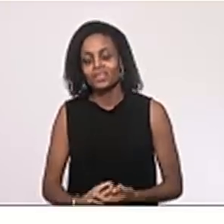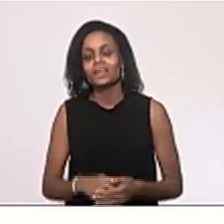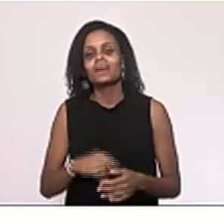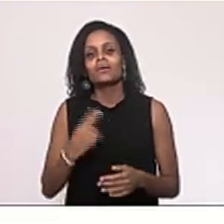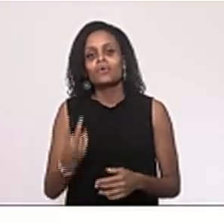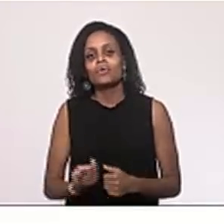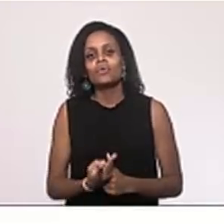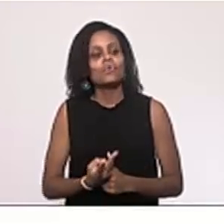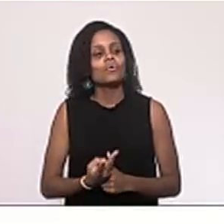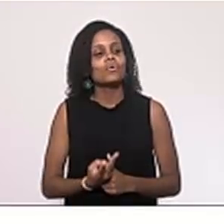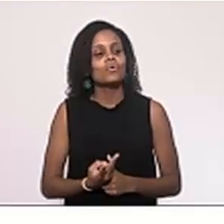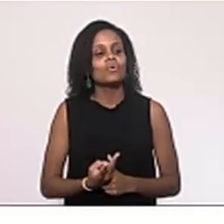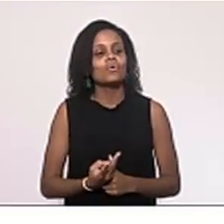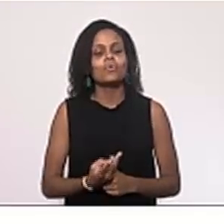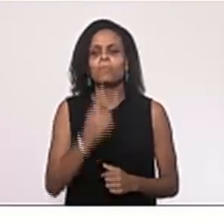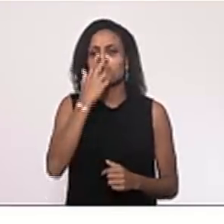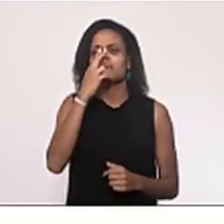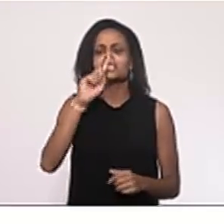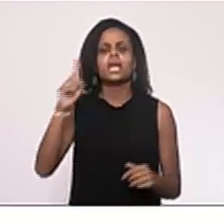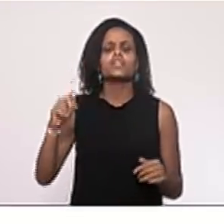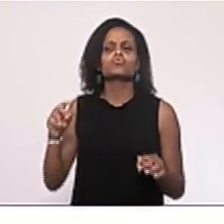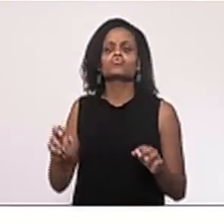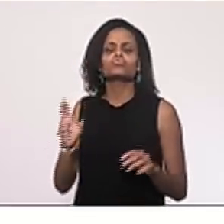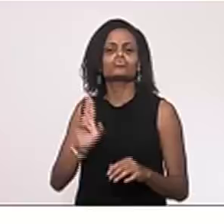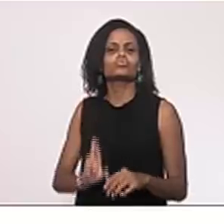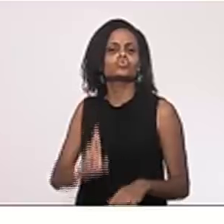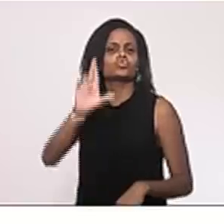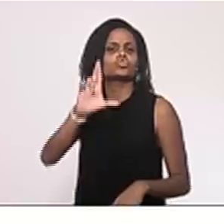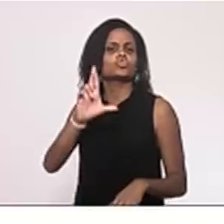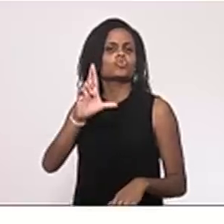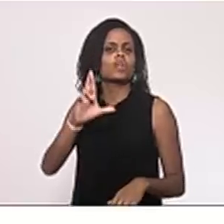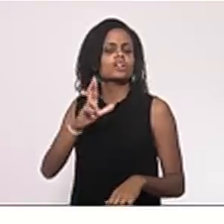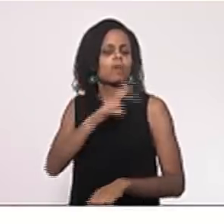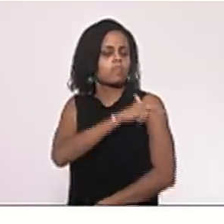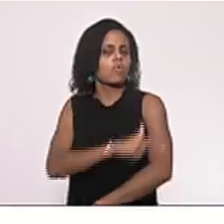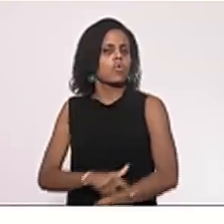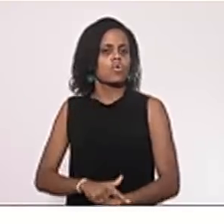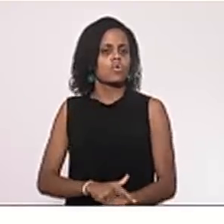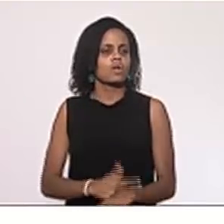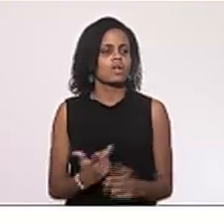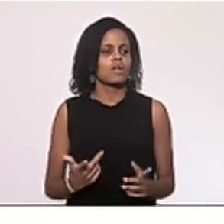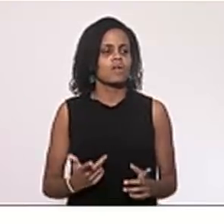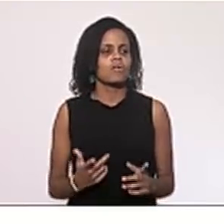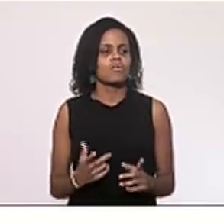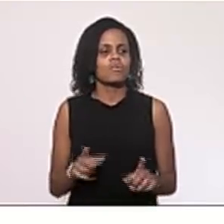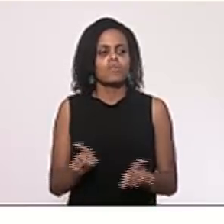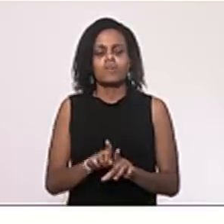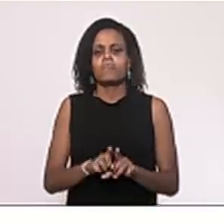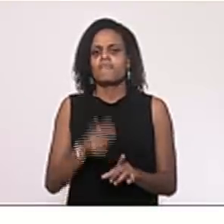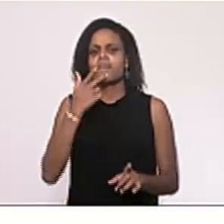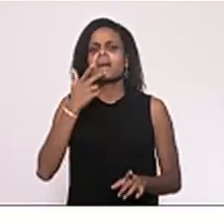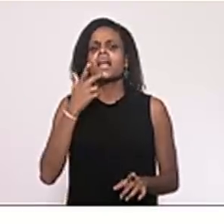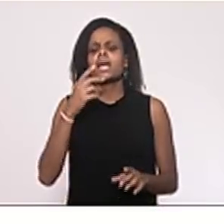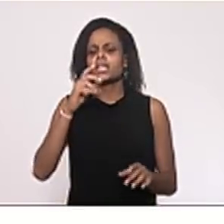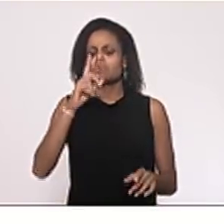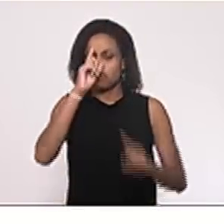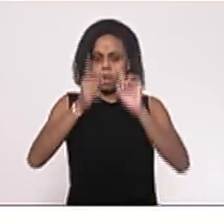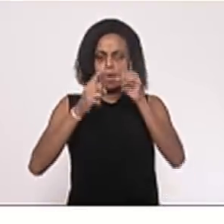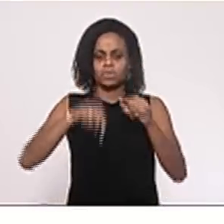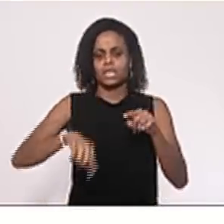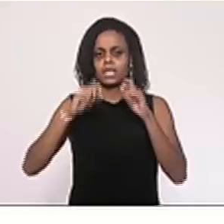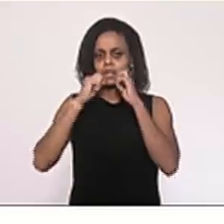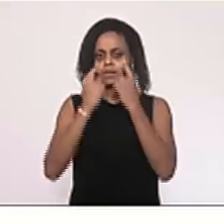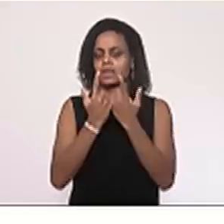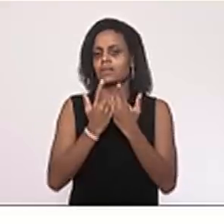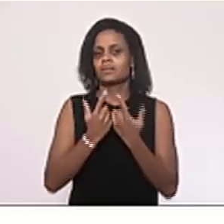como se fossem os arautos da moralidade e os detentores da prerrogativa de dizer os rumos da Assembleia Legislativa. Aliás, ficou